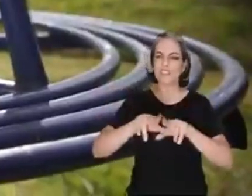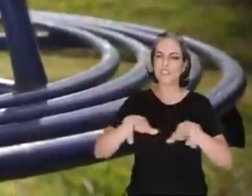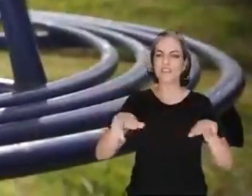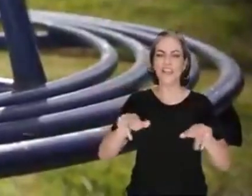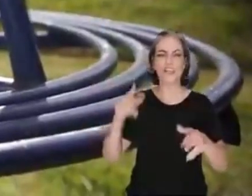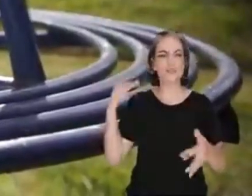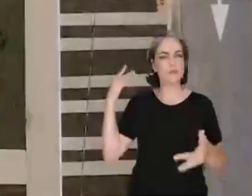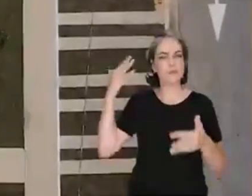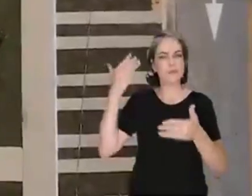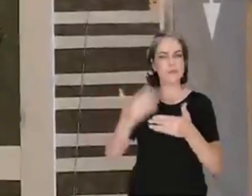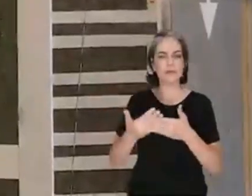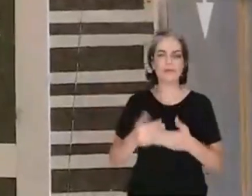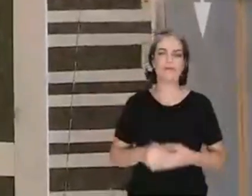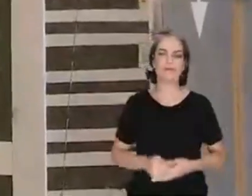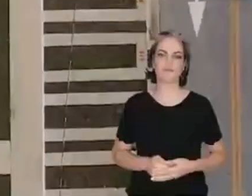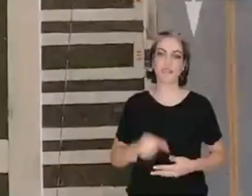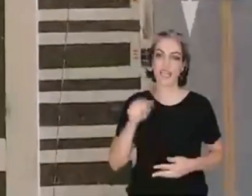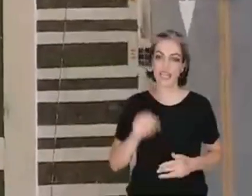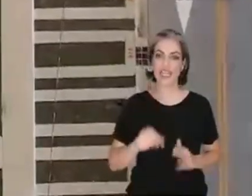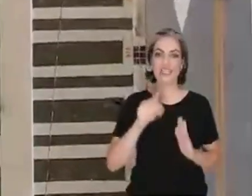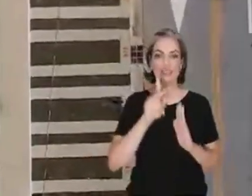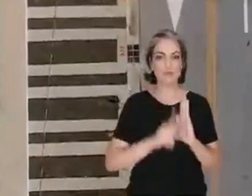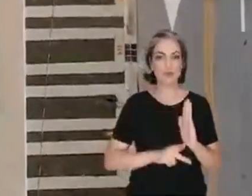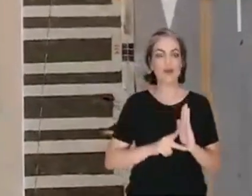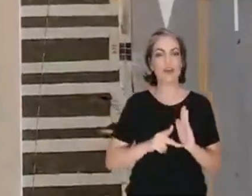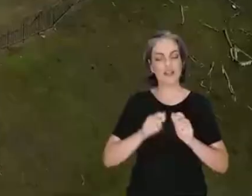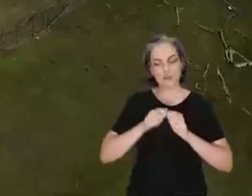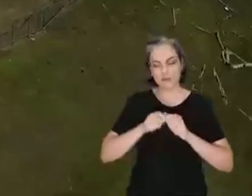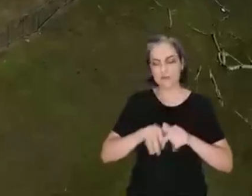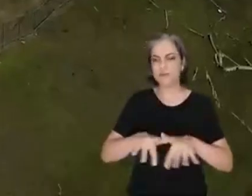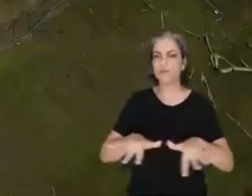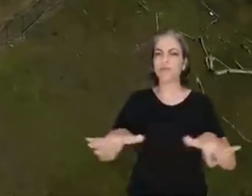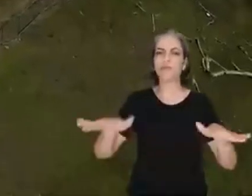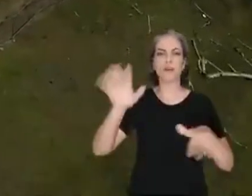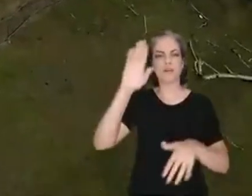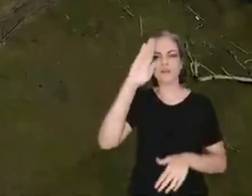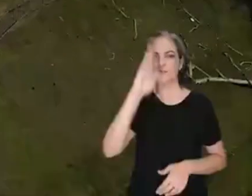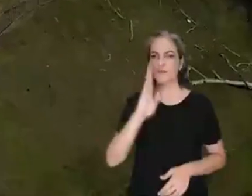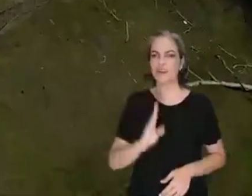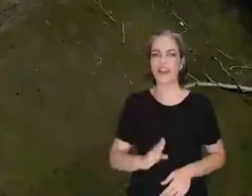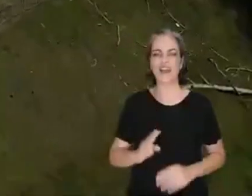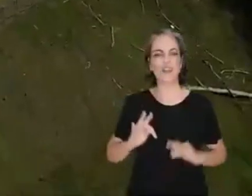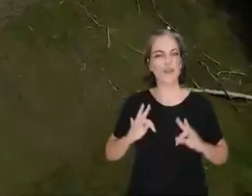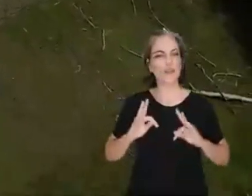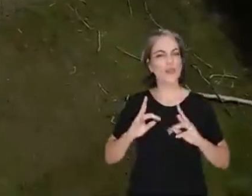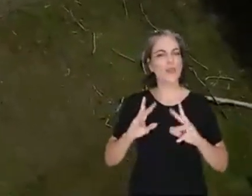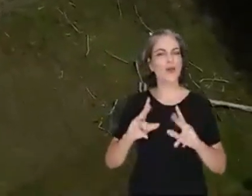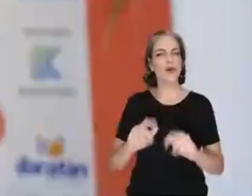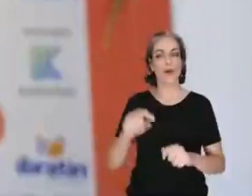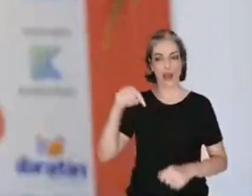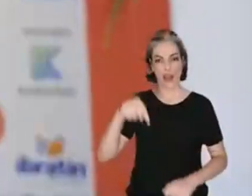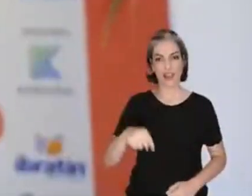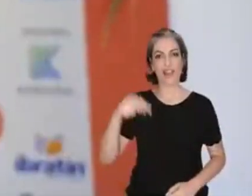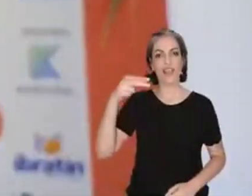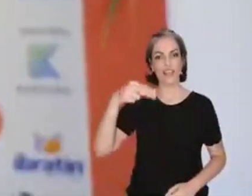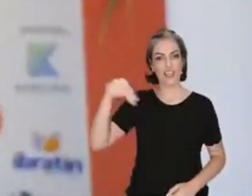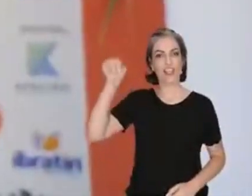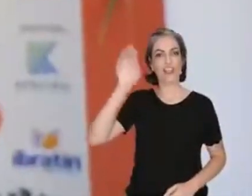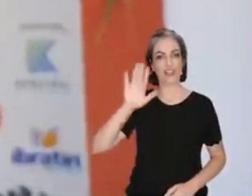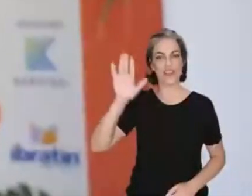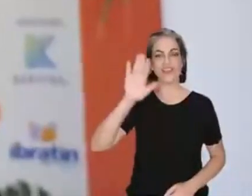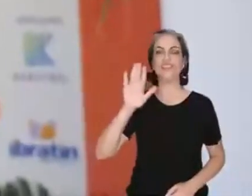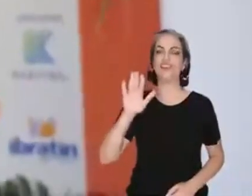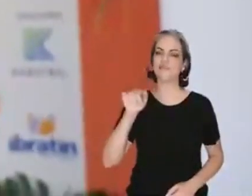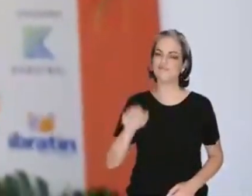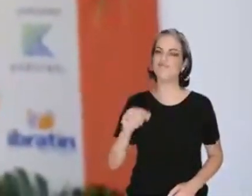tem tido a capacidade de ser capilar em todo o Brasil. Aqui no Nordeste